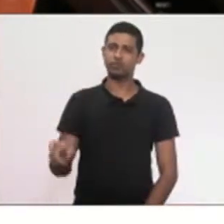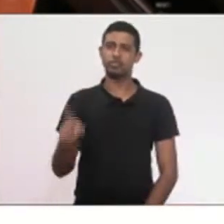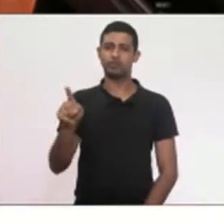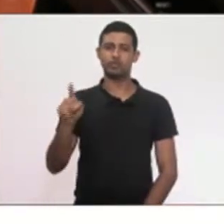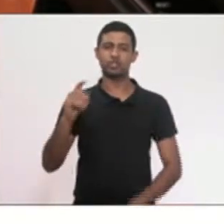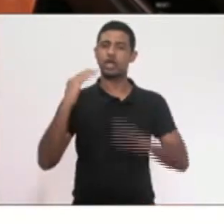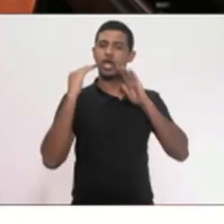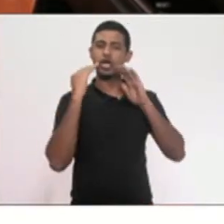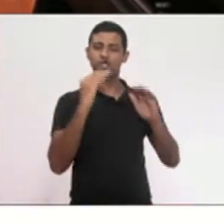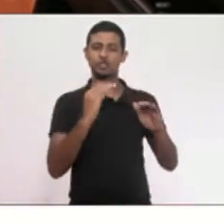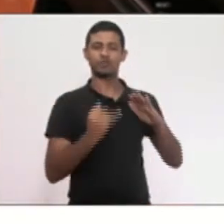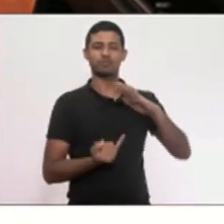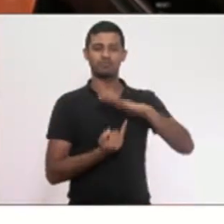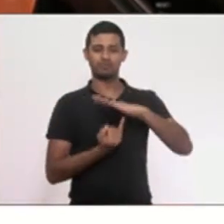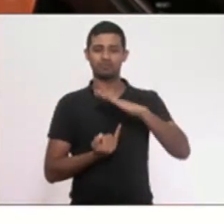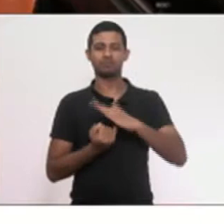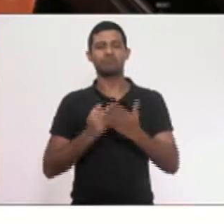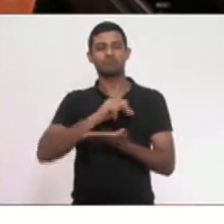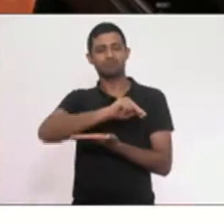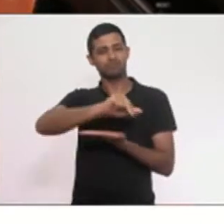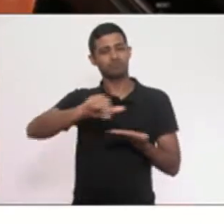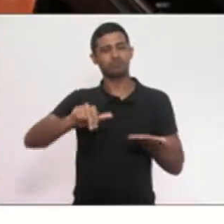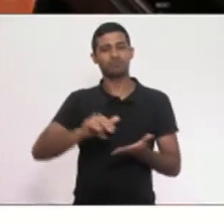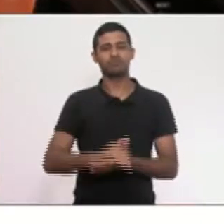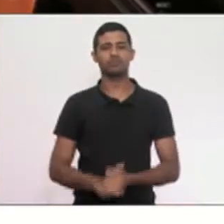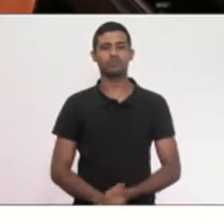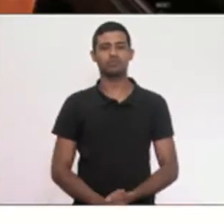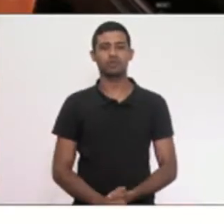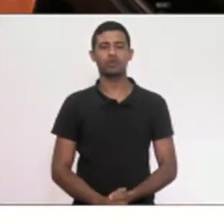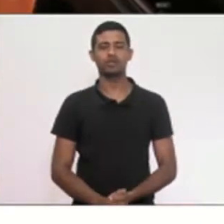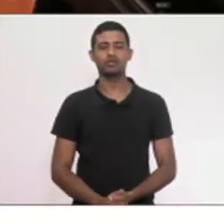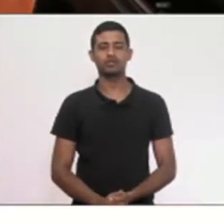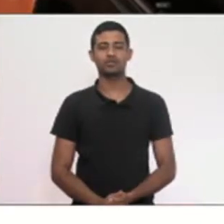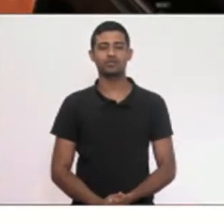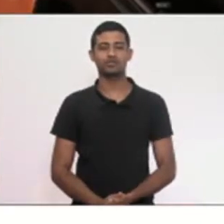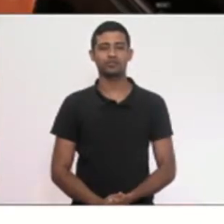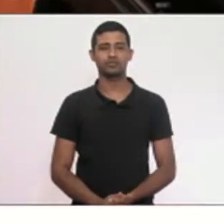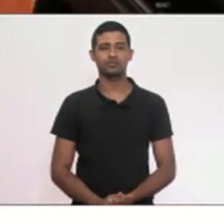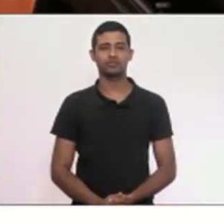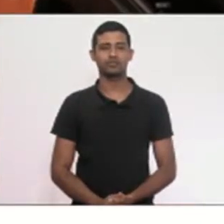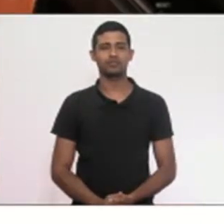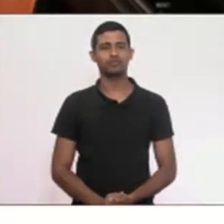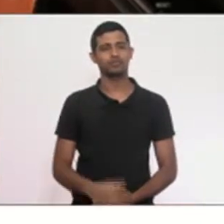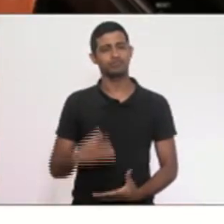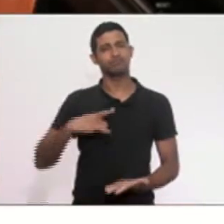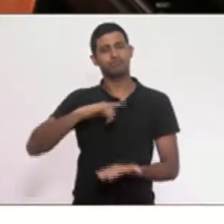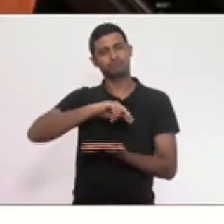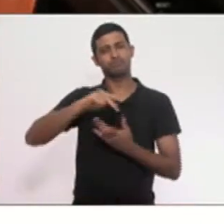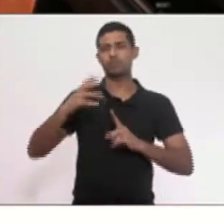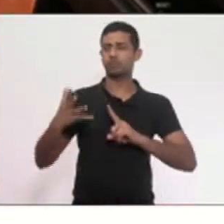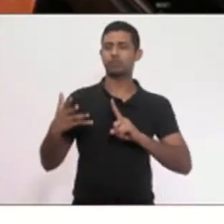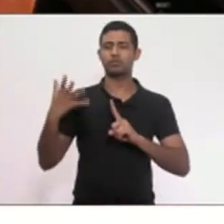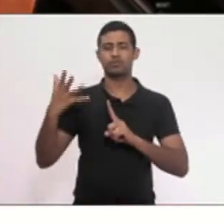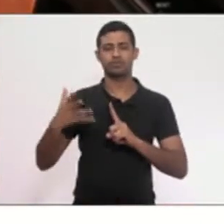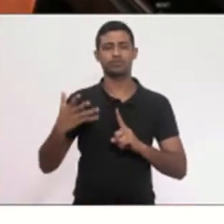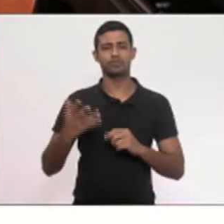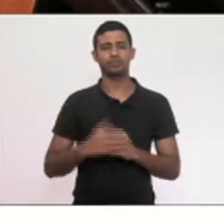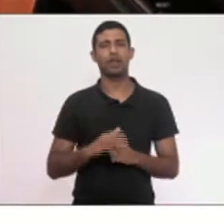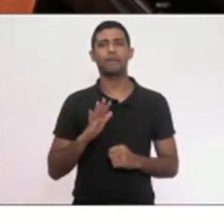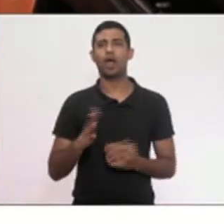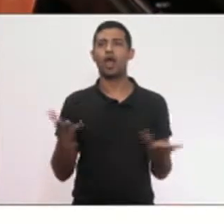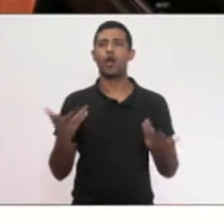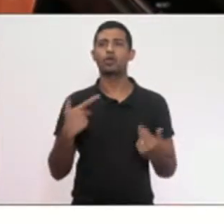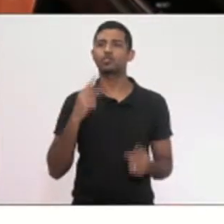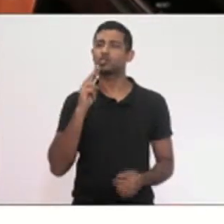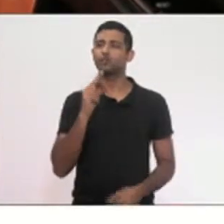instituições. Deve ser por isso que foi bem criado, educado, deixou o outro falar, se cala quando o outro está falando, espera, aguarda. Obrigado, obrigado, deputado. Na realidade, quando